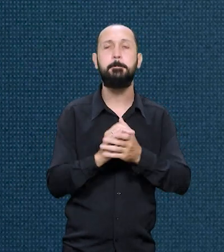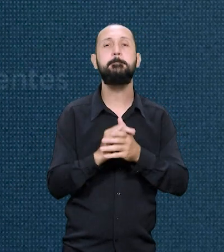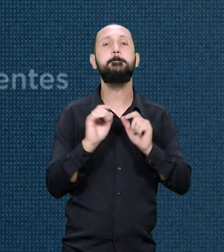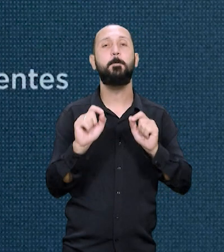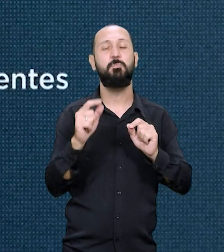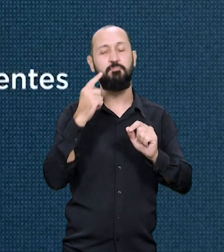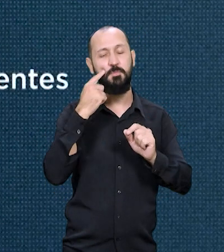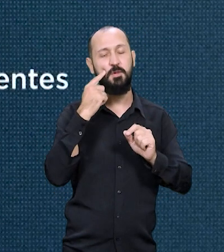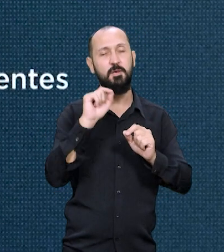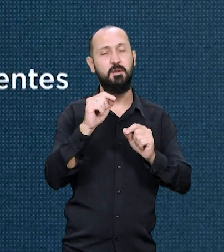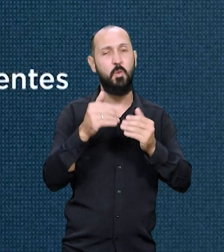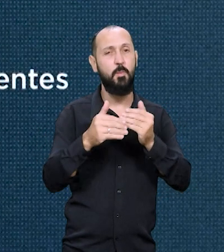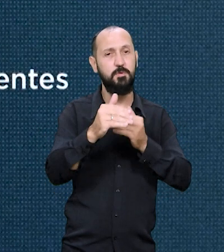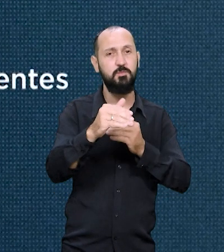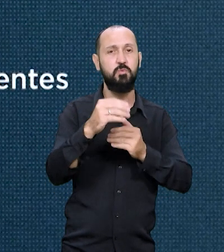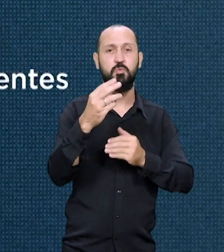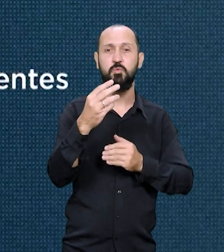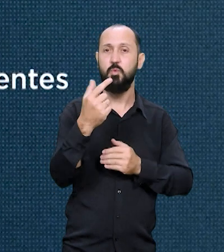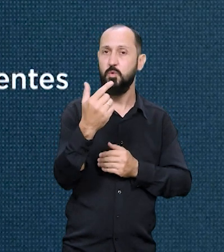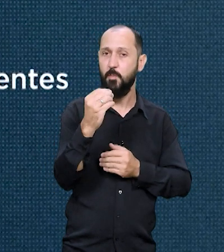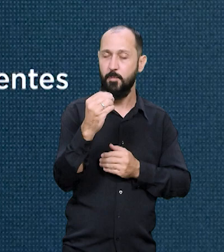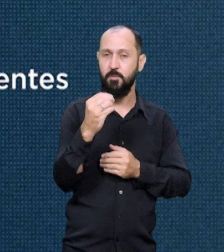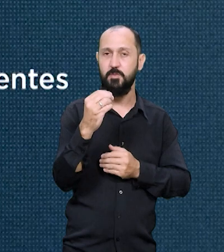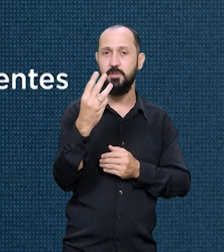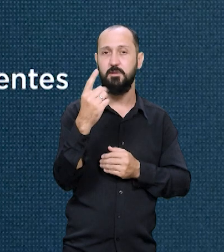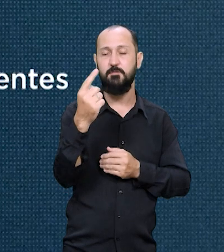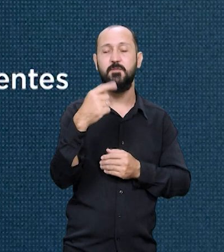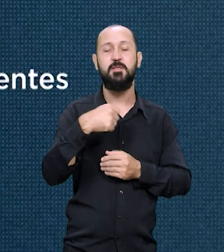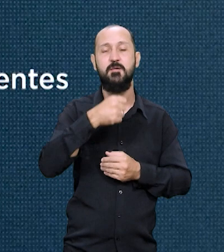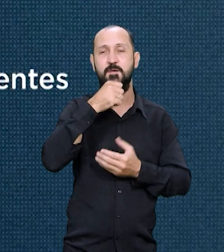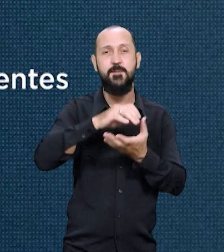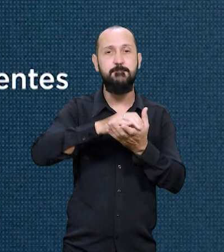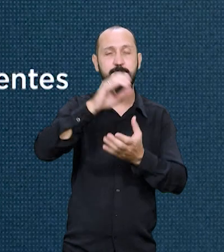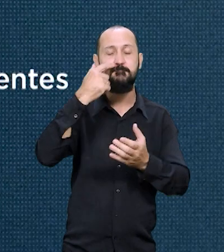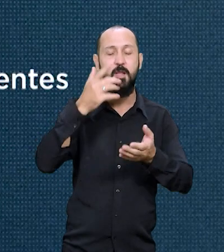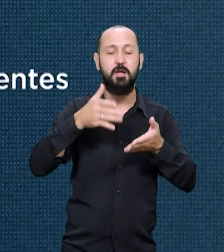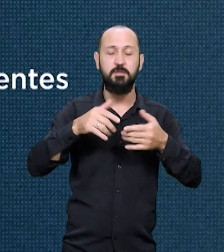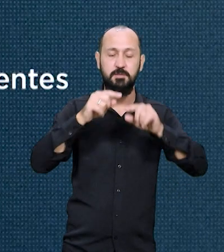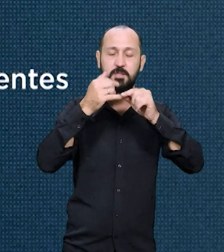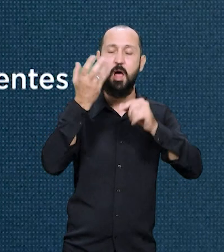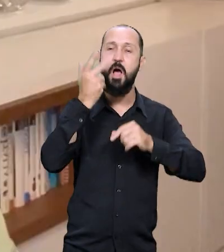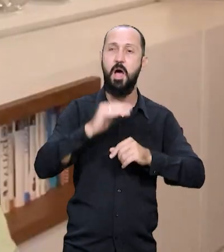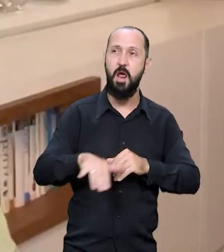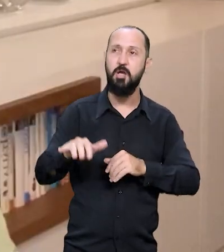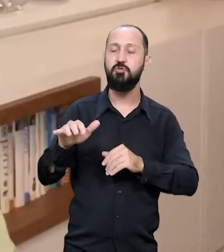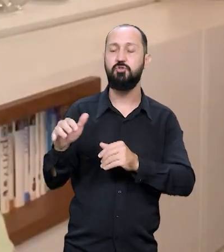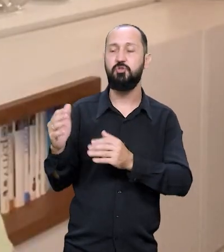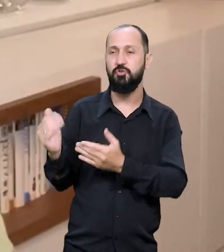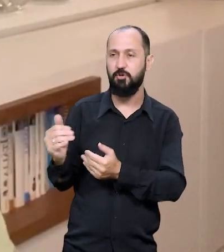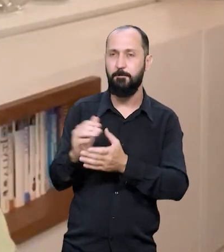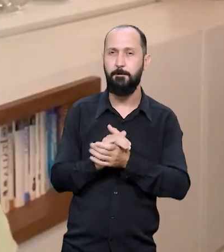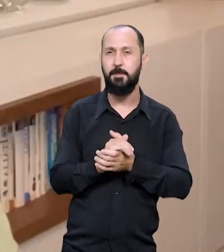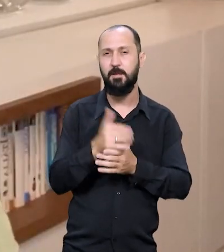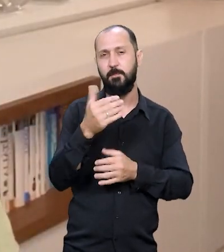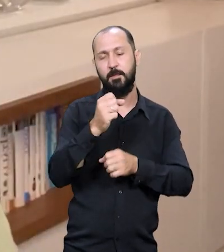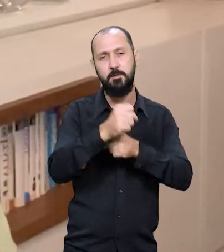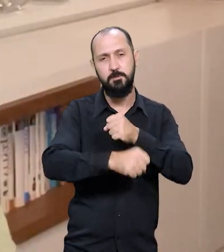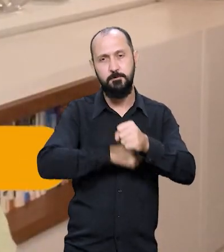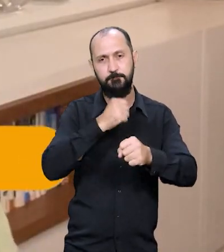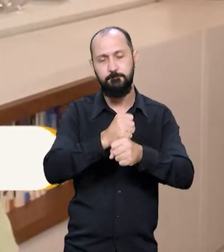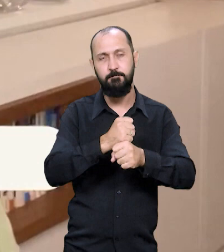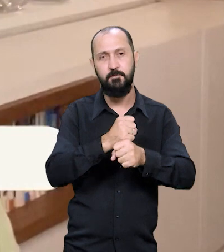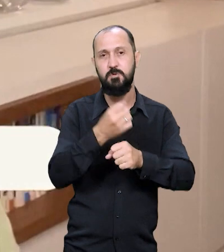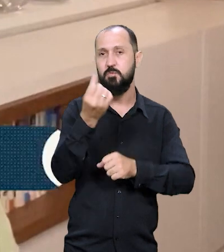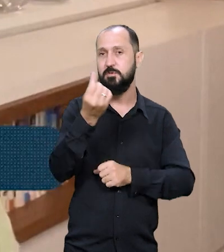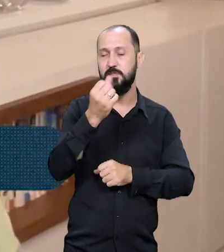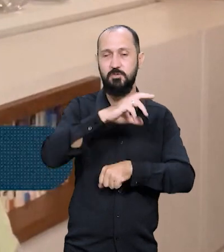é que, a partir de 2031, haverá mais idosos do que crianças e adolescentes. Em 10 anos, nós vamos ser o